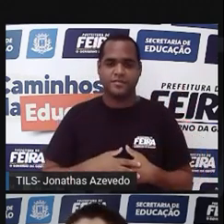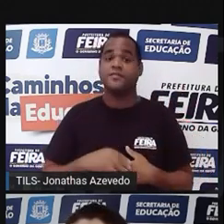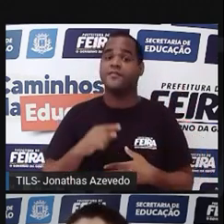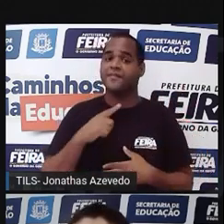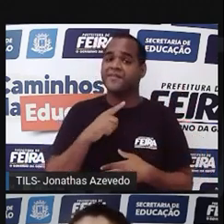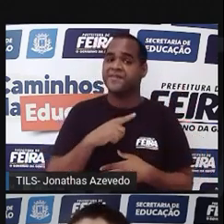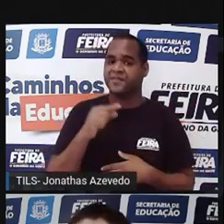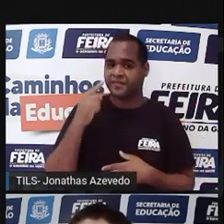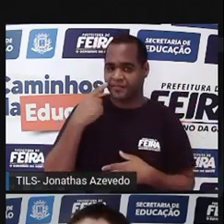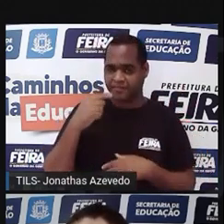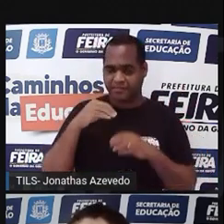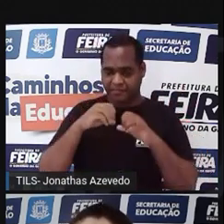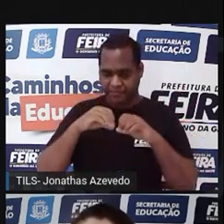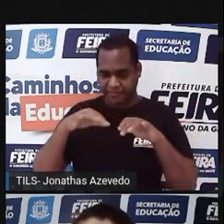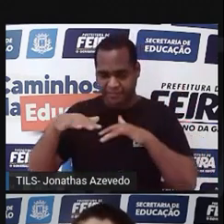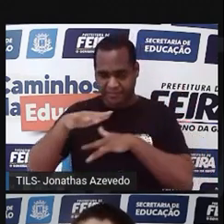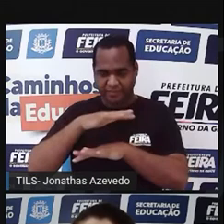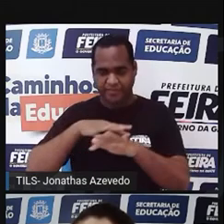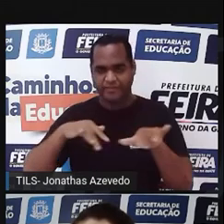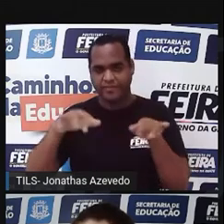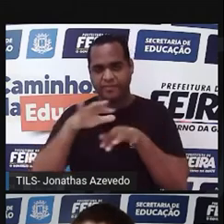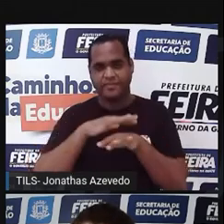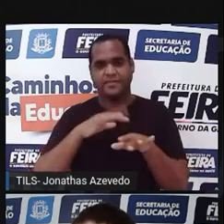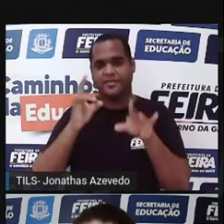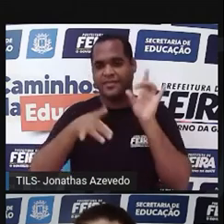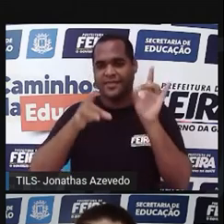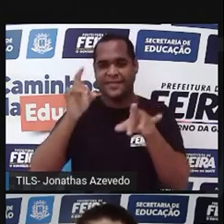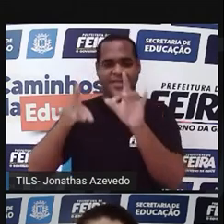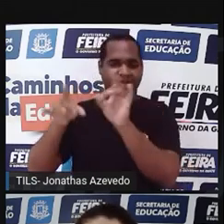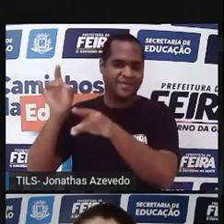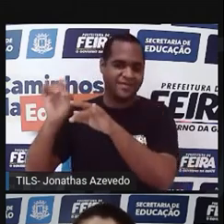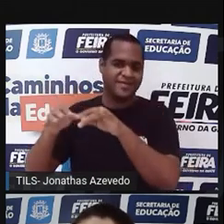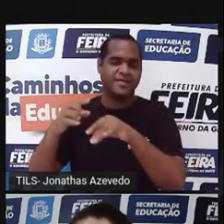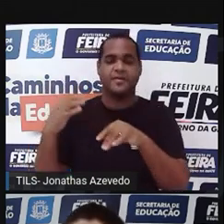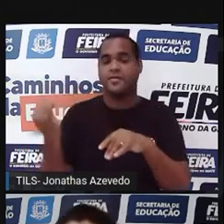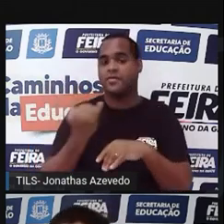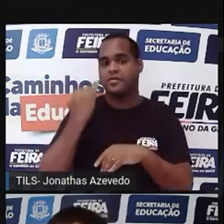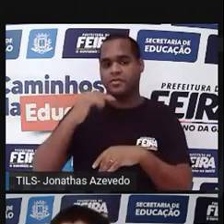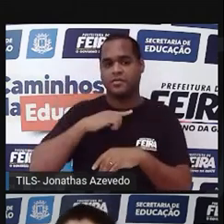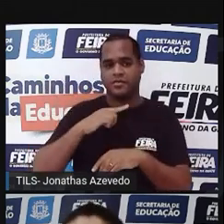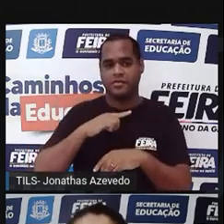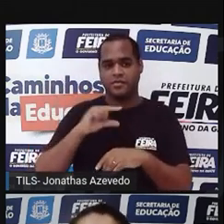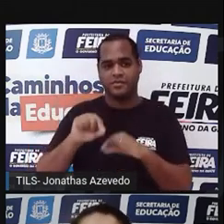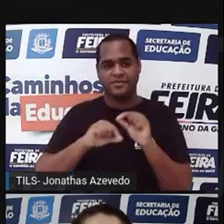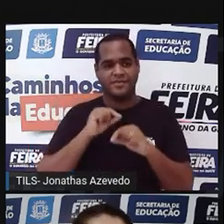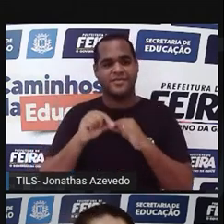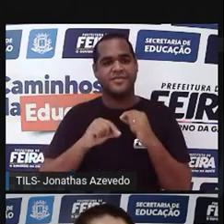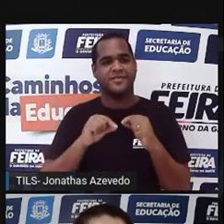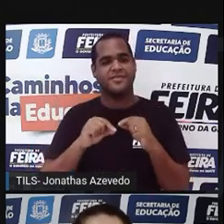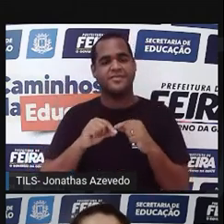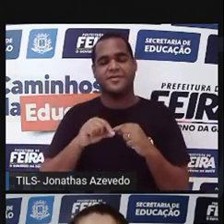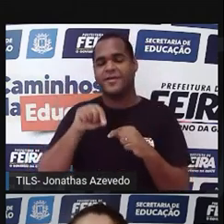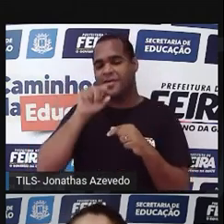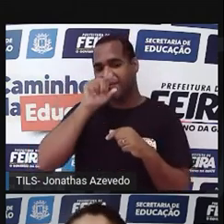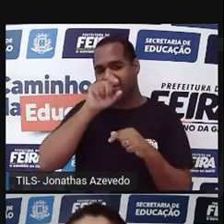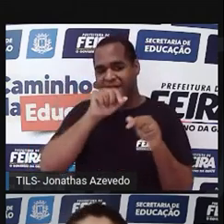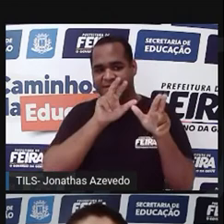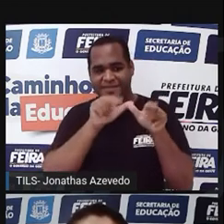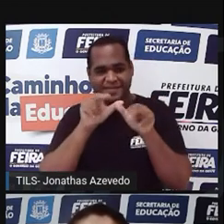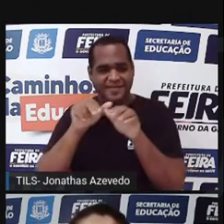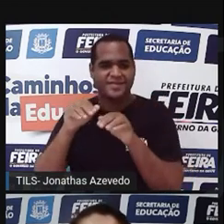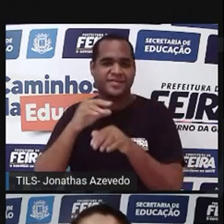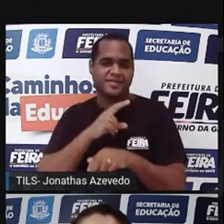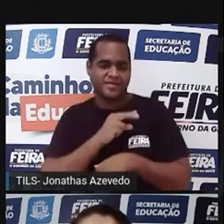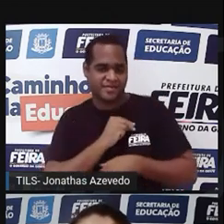da planta pra ela dispersar essas sementes dela. E os principais agentes de espessores são os pássaros, pequenos